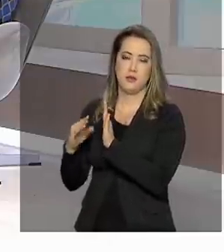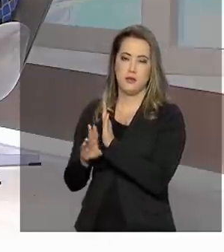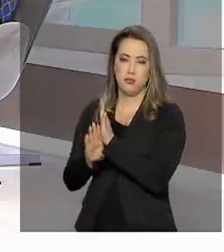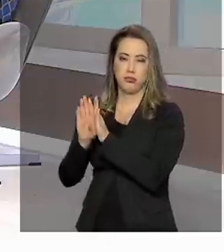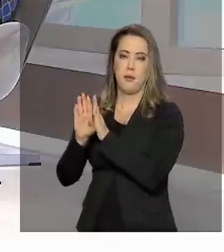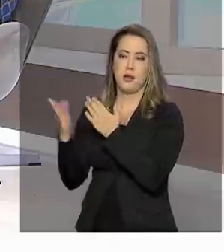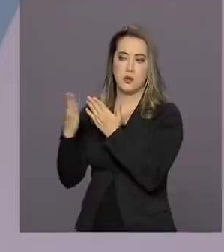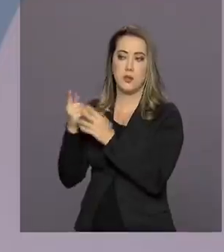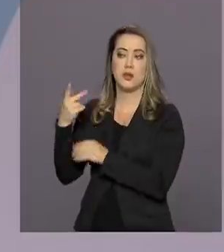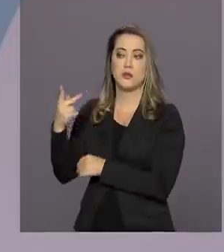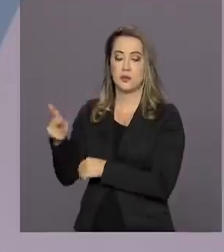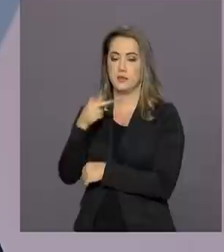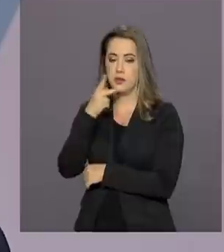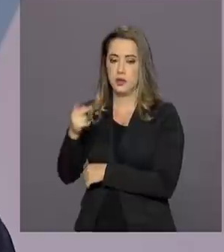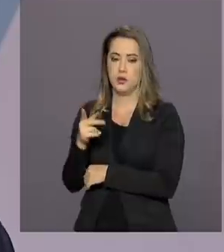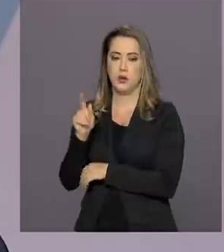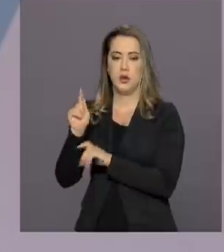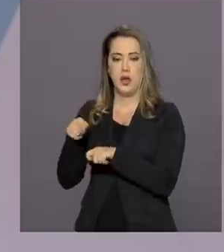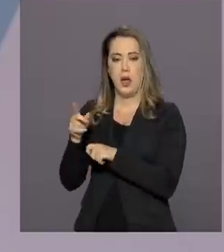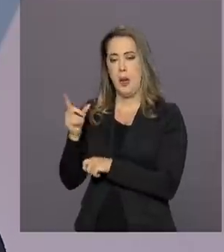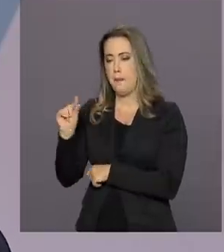comparar com outros países?